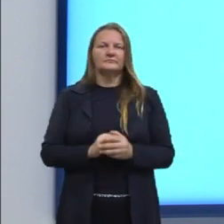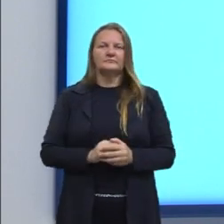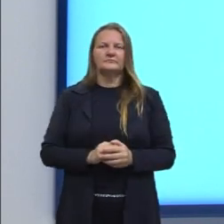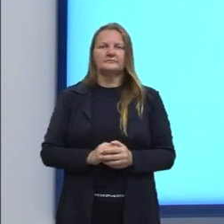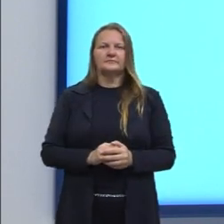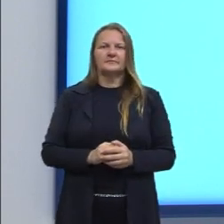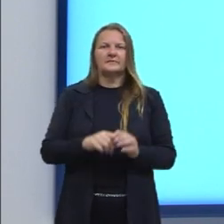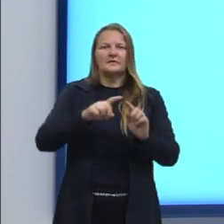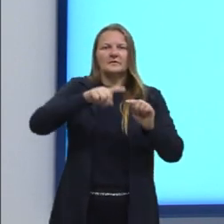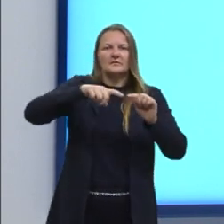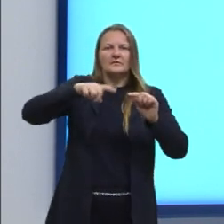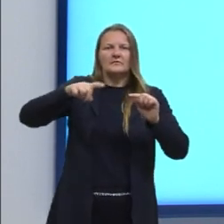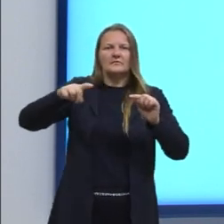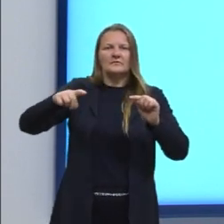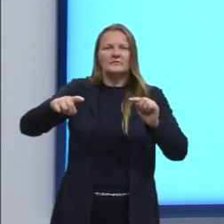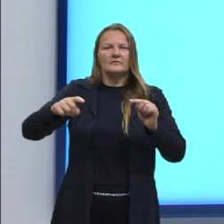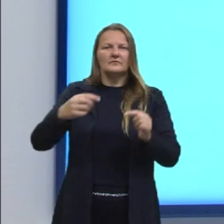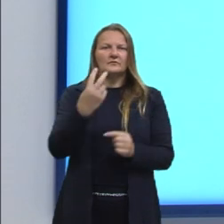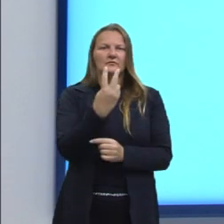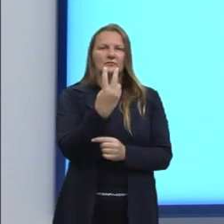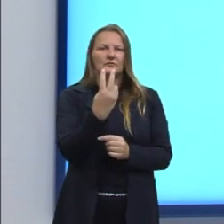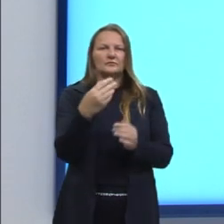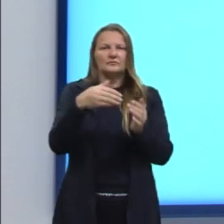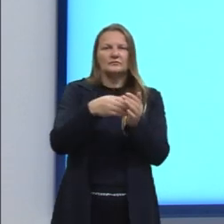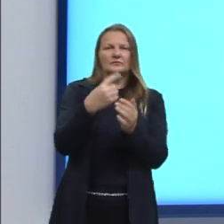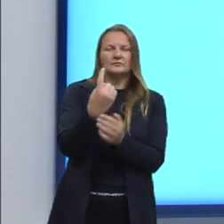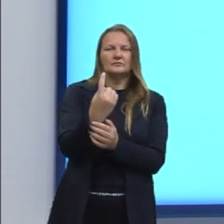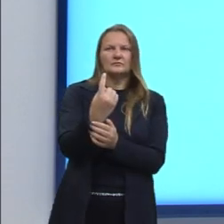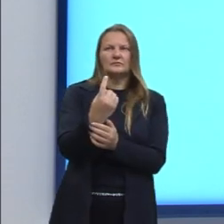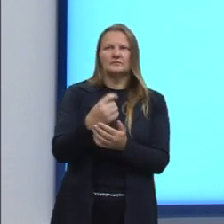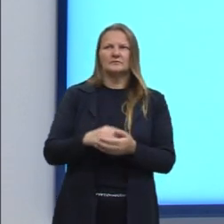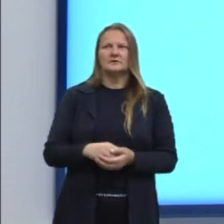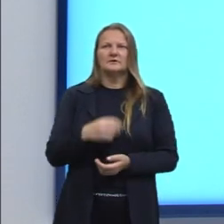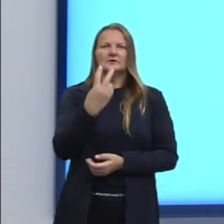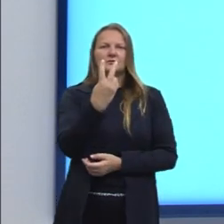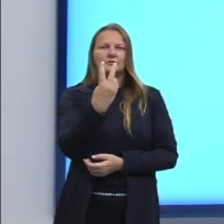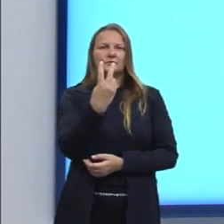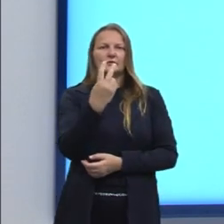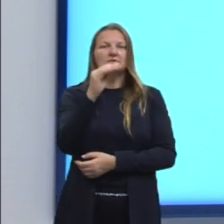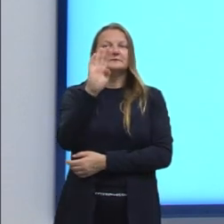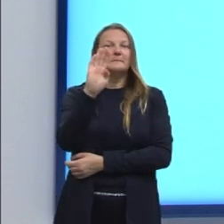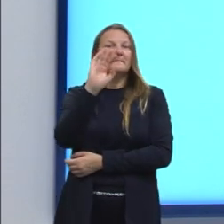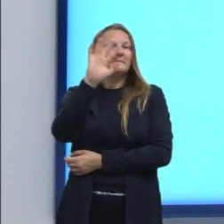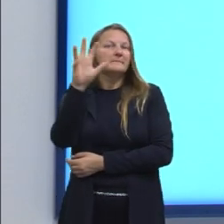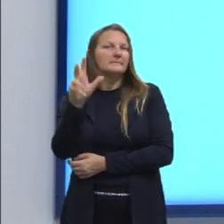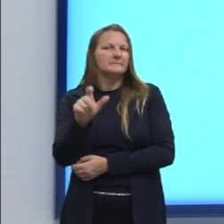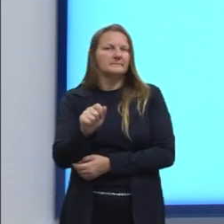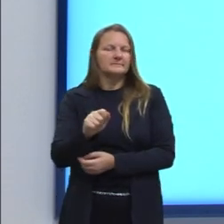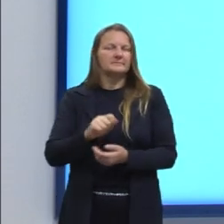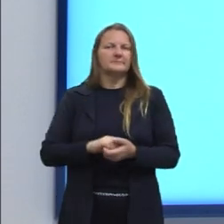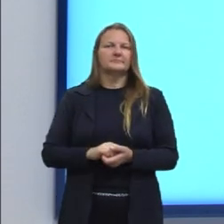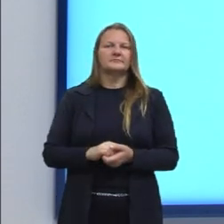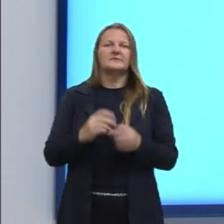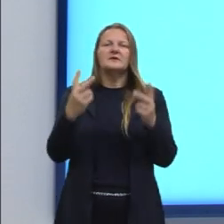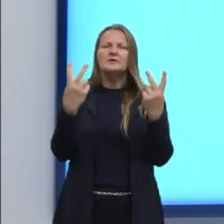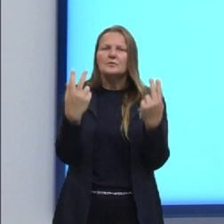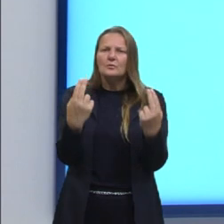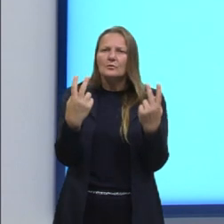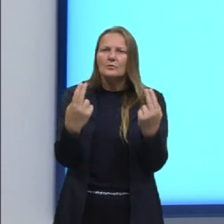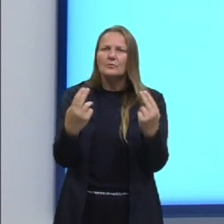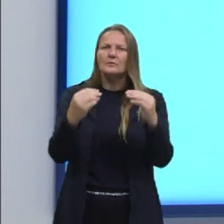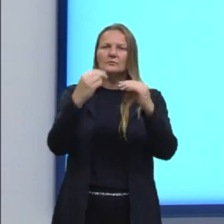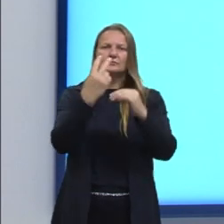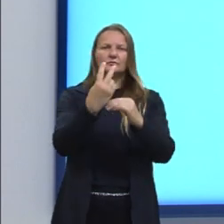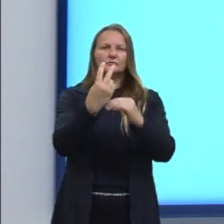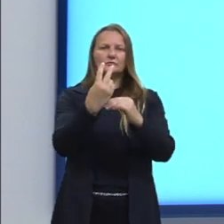variação ali do ano 2 para o 1 foi de 2 bilhões. Da mesma forma, a variação